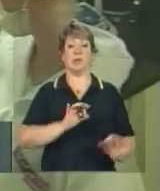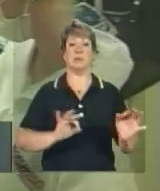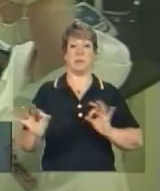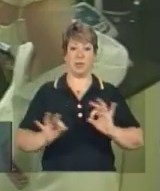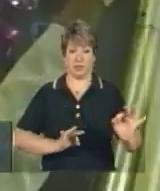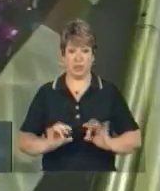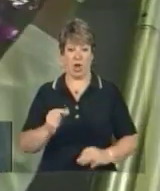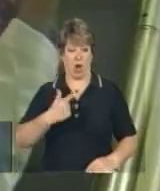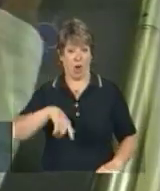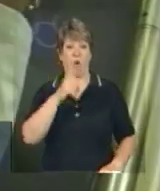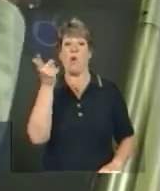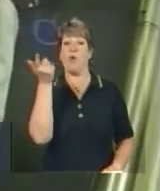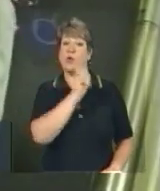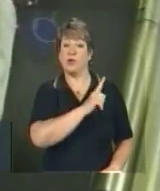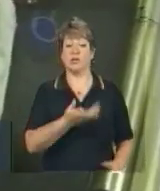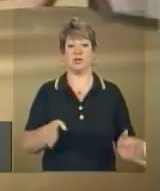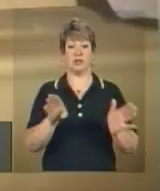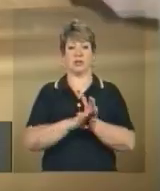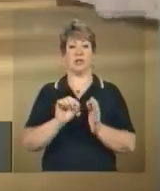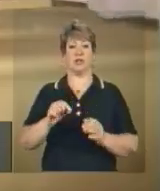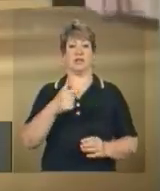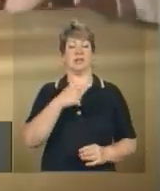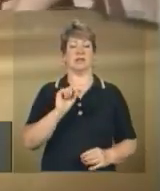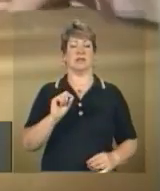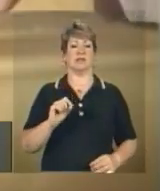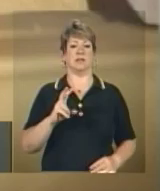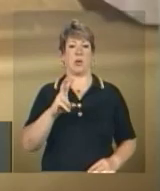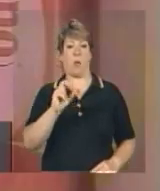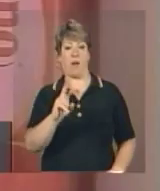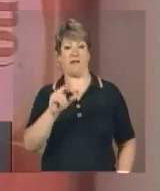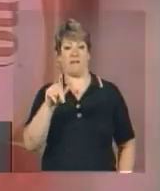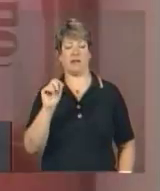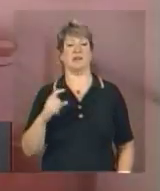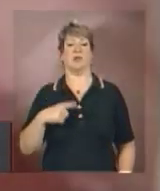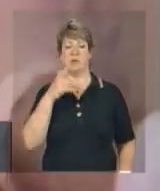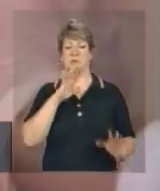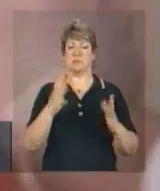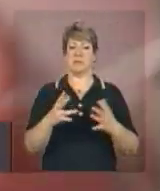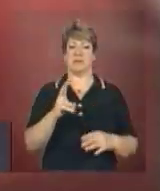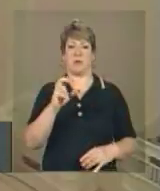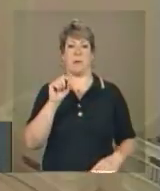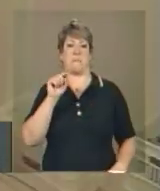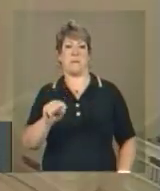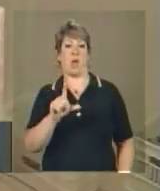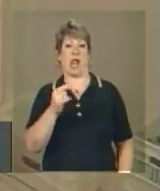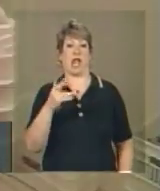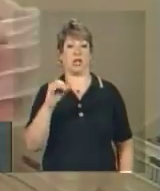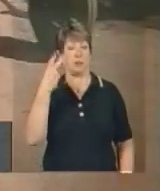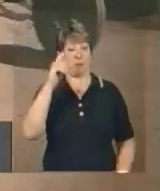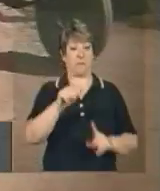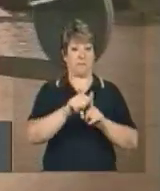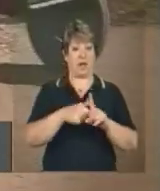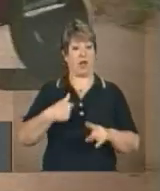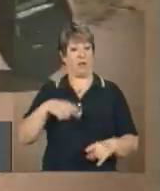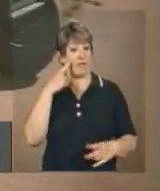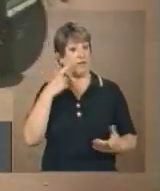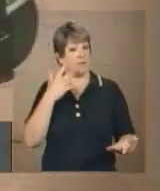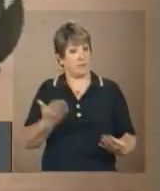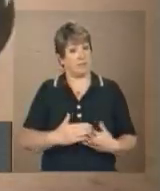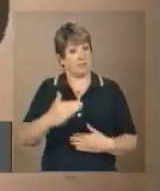é a gente conseguir chegar ali com 50 vagas na ordenha, talvez 50 mil litros por mês, seguindo a média diária que a gente tem hoje.